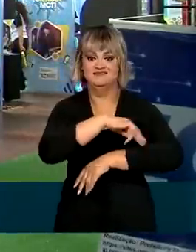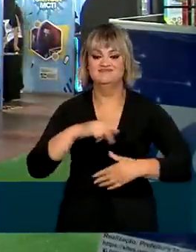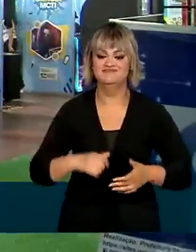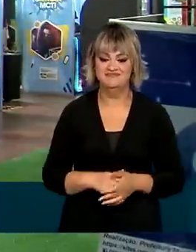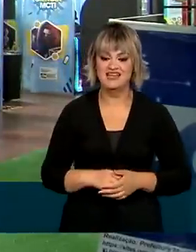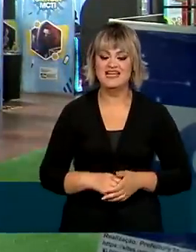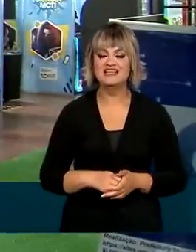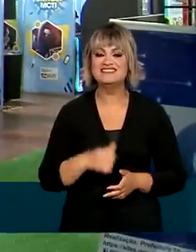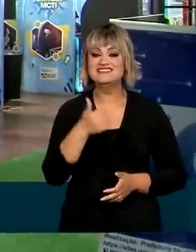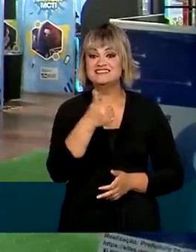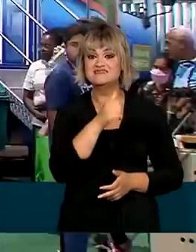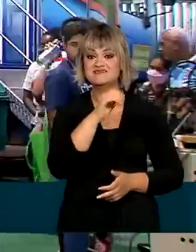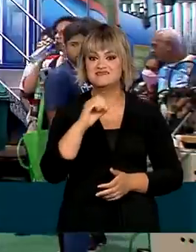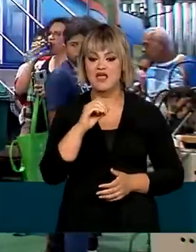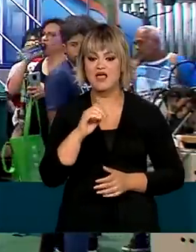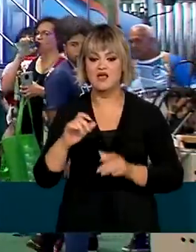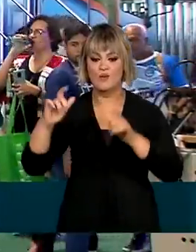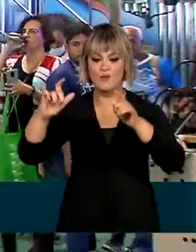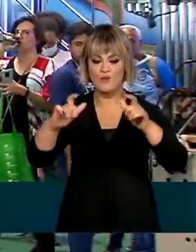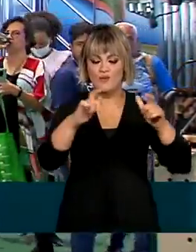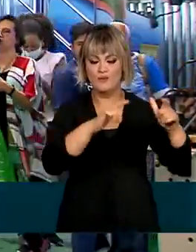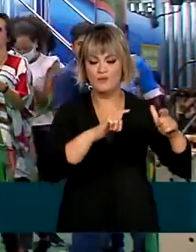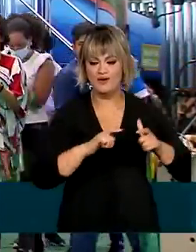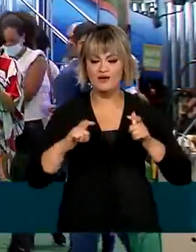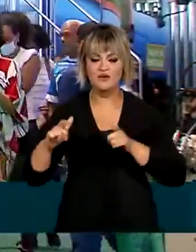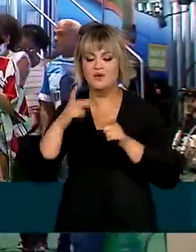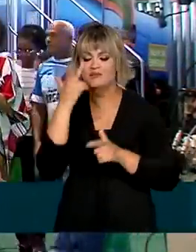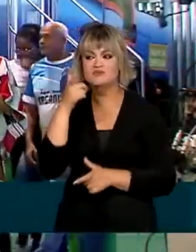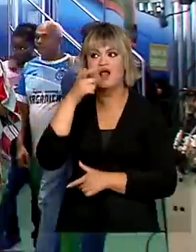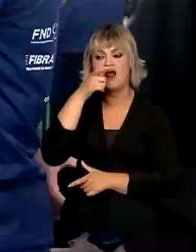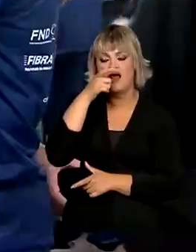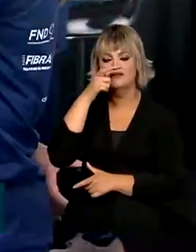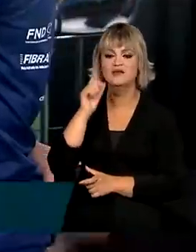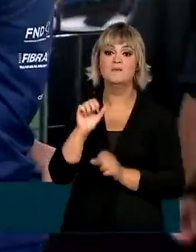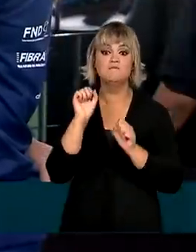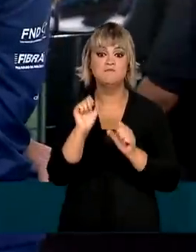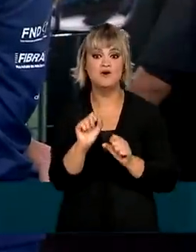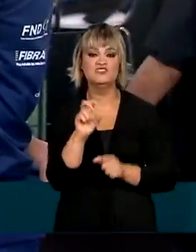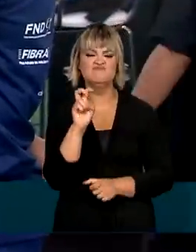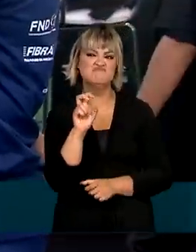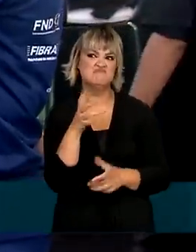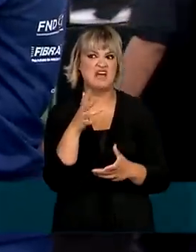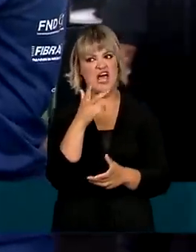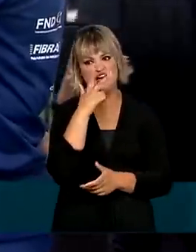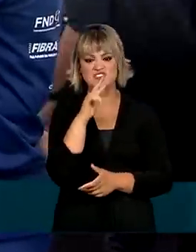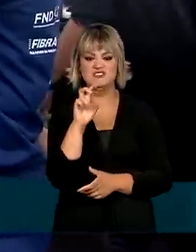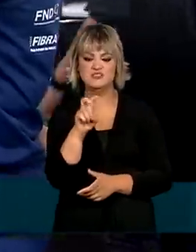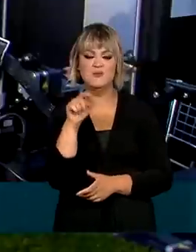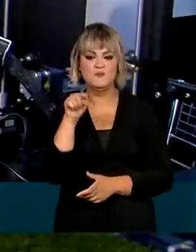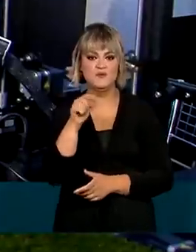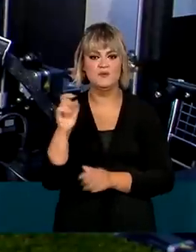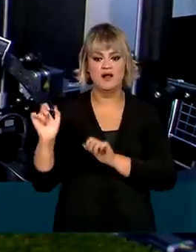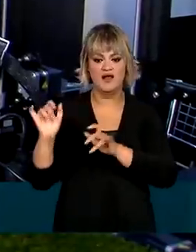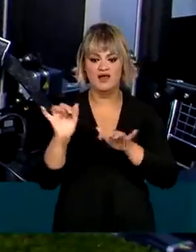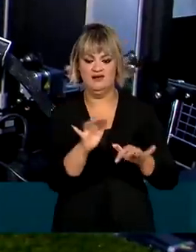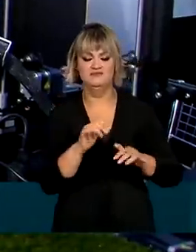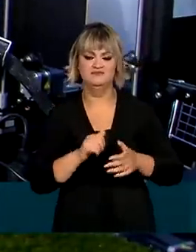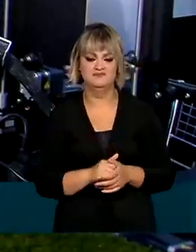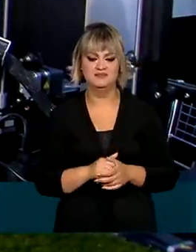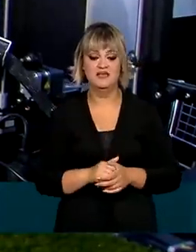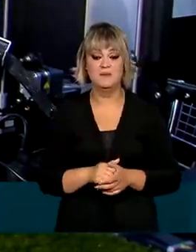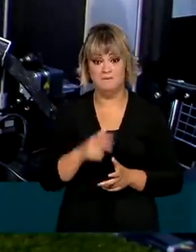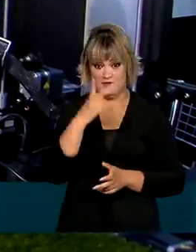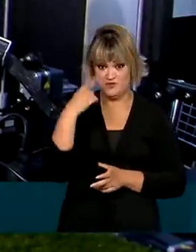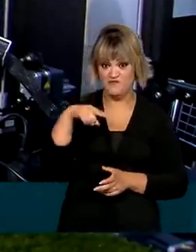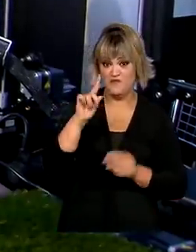mais de 100 estandes preparados para receber cerca de 5 mil visitantes por dia. Quem passar